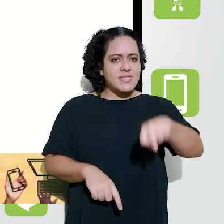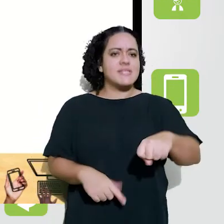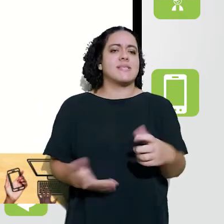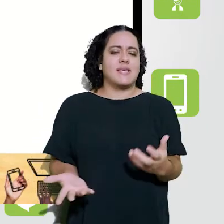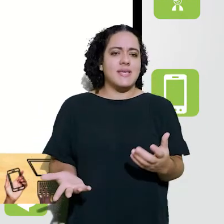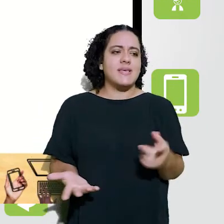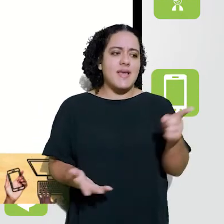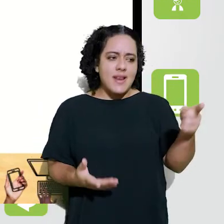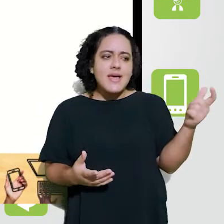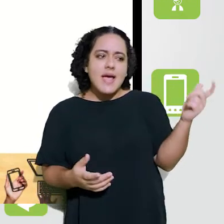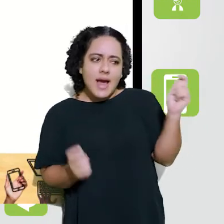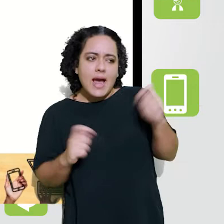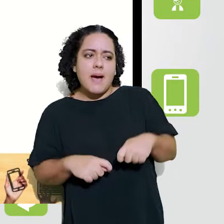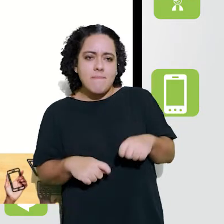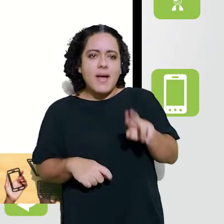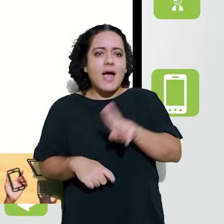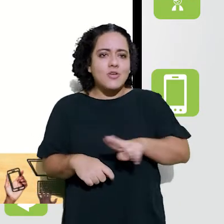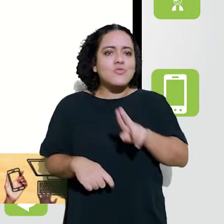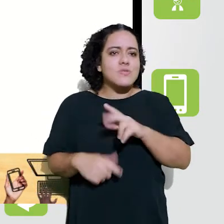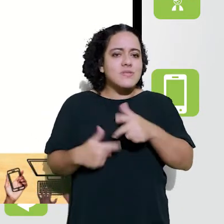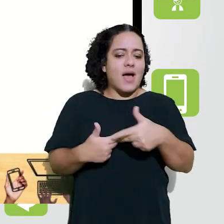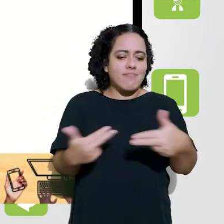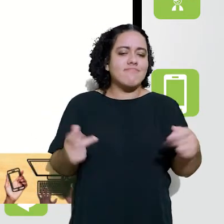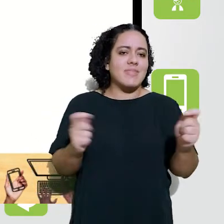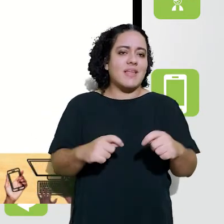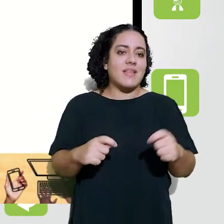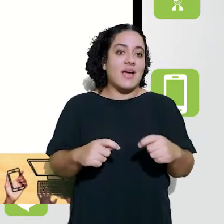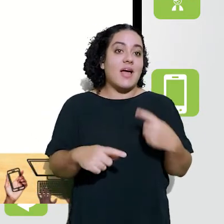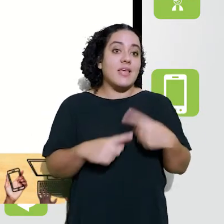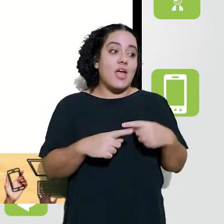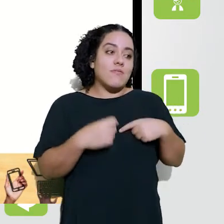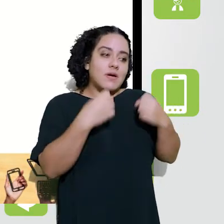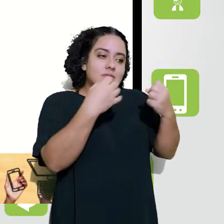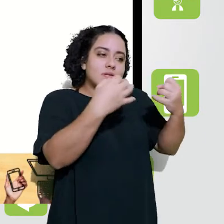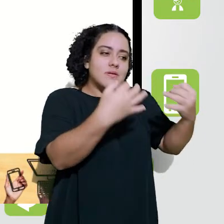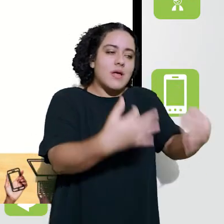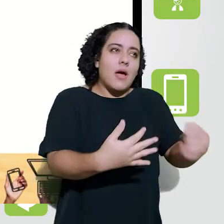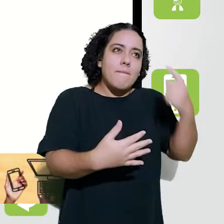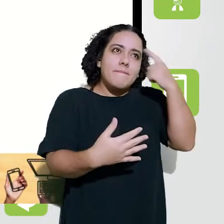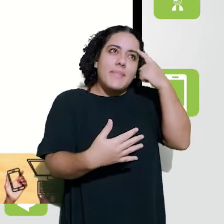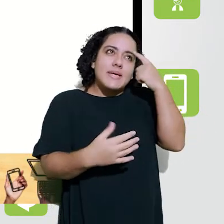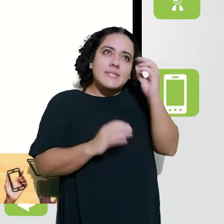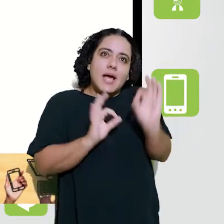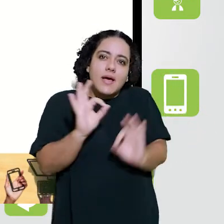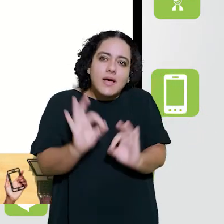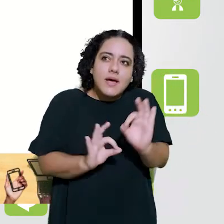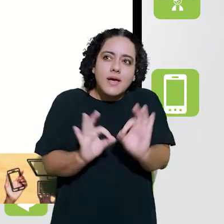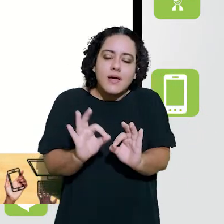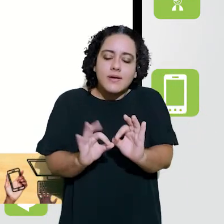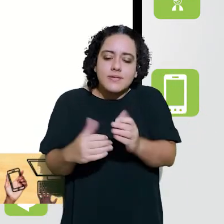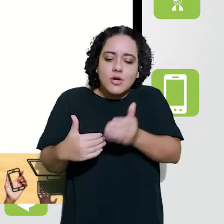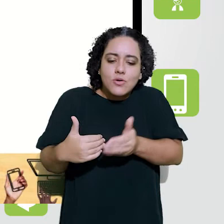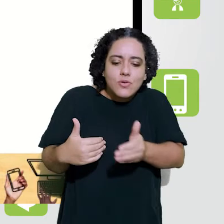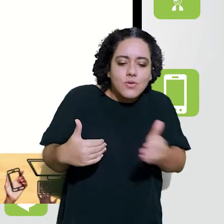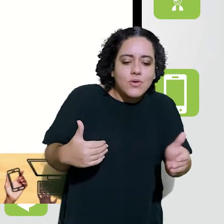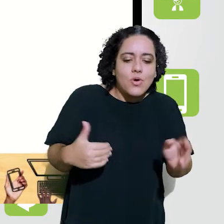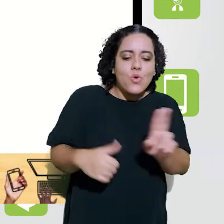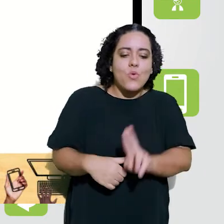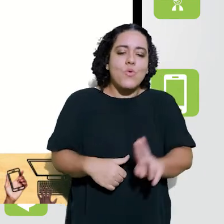capaz de usar essa ferramenta. Ele vai ser capaz de usar a ferramenta a partir do momento como eu